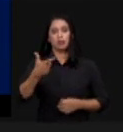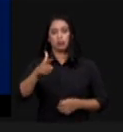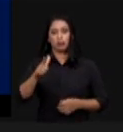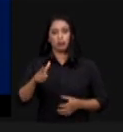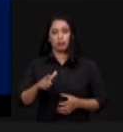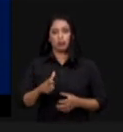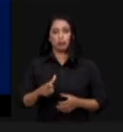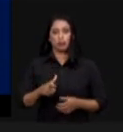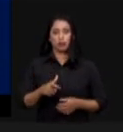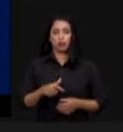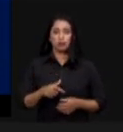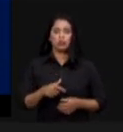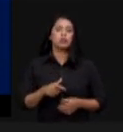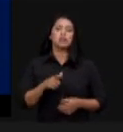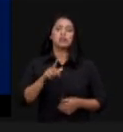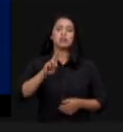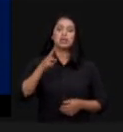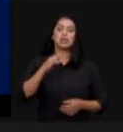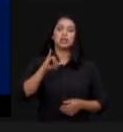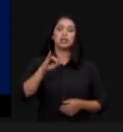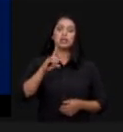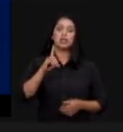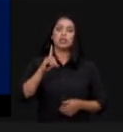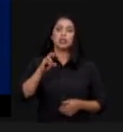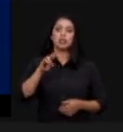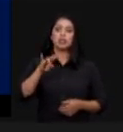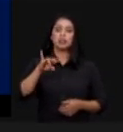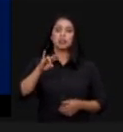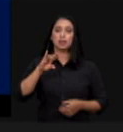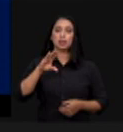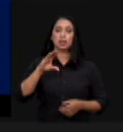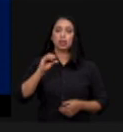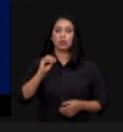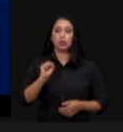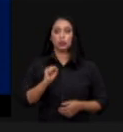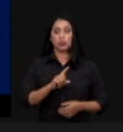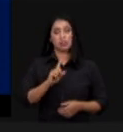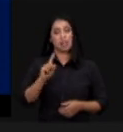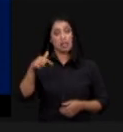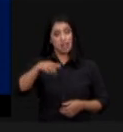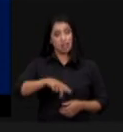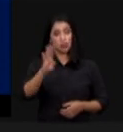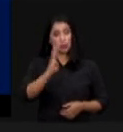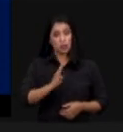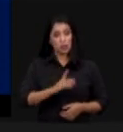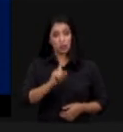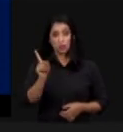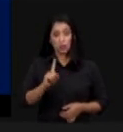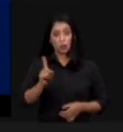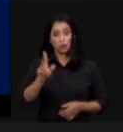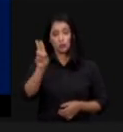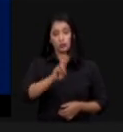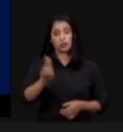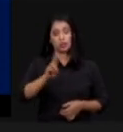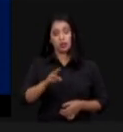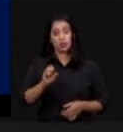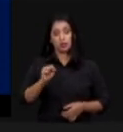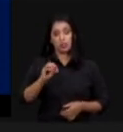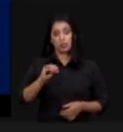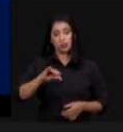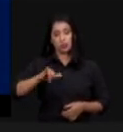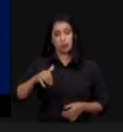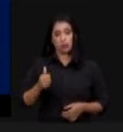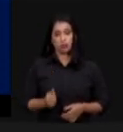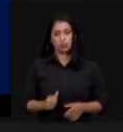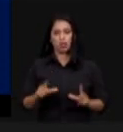também, como contaminantes, e no Brasil, nós não usamos na soja. E usamos, como foi destacado também, micro-organismos